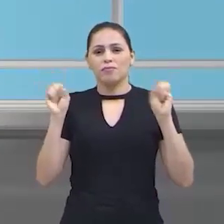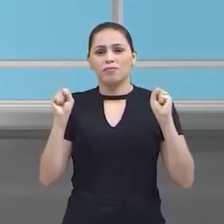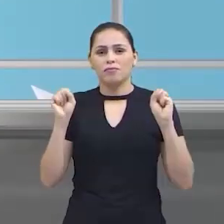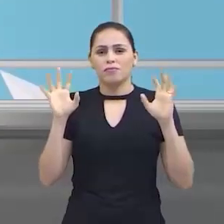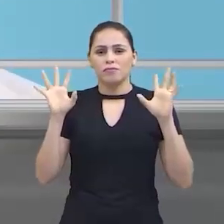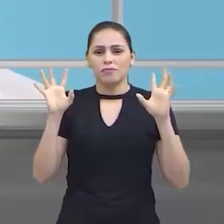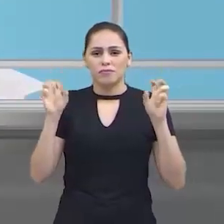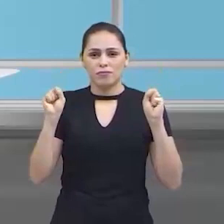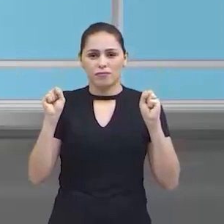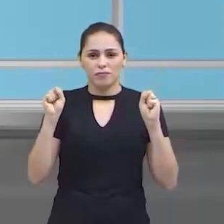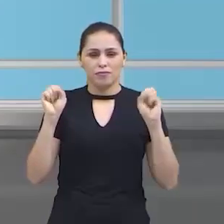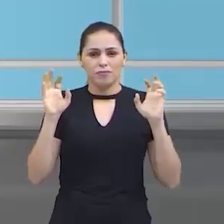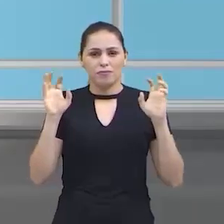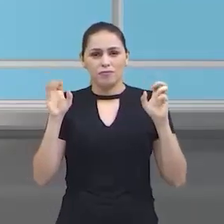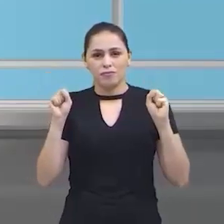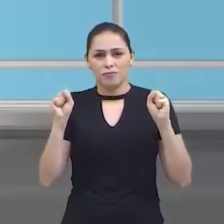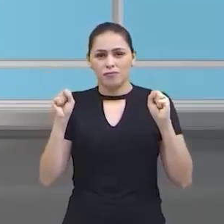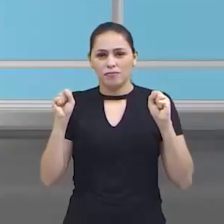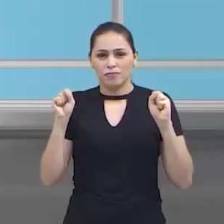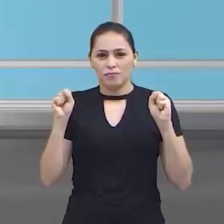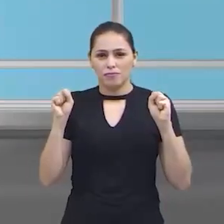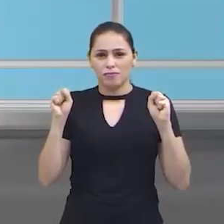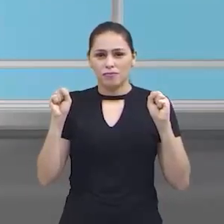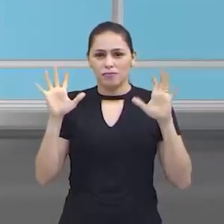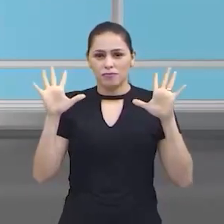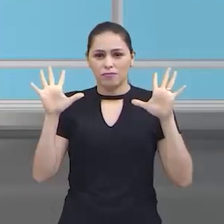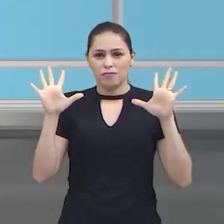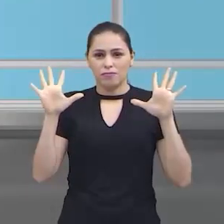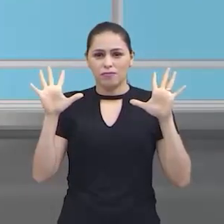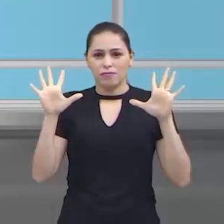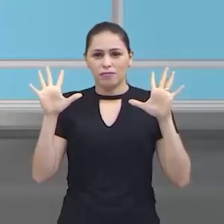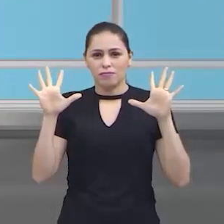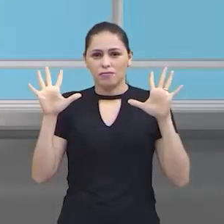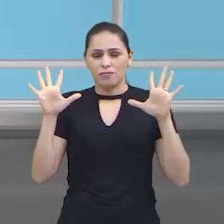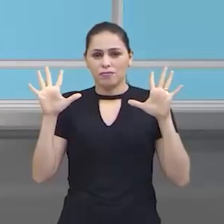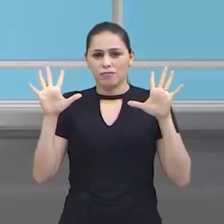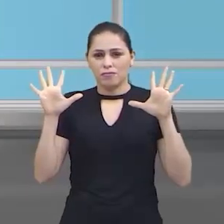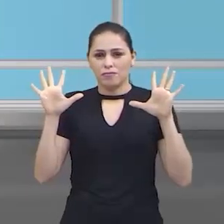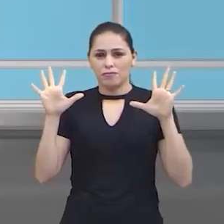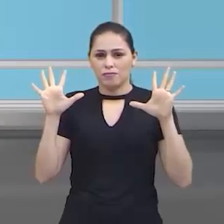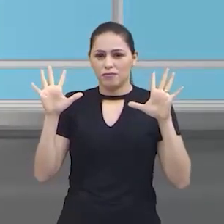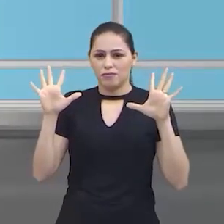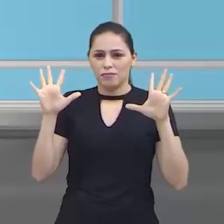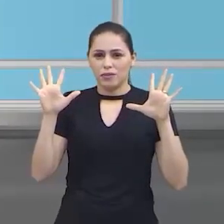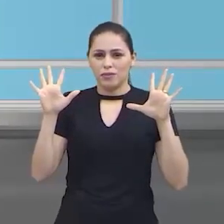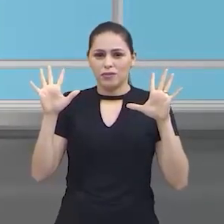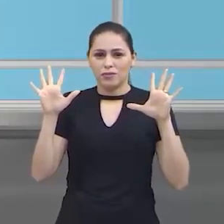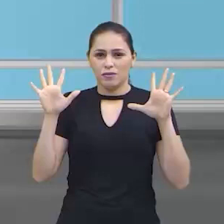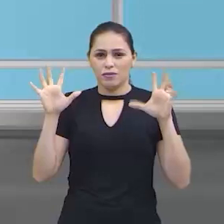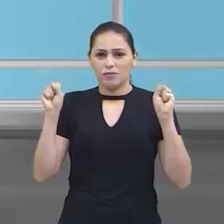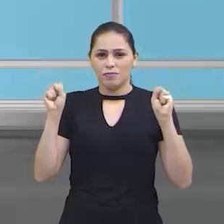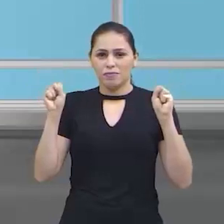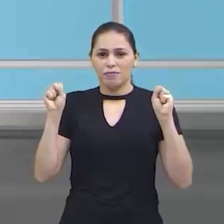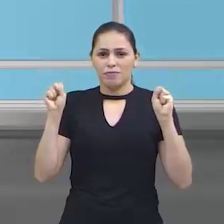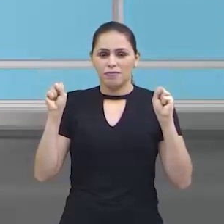Isso. Por isso, agora eu quero que... Abre a mão. Isso. Abriu a mãozinha? Fechou.